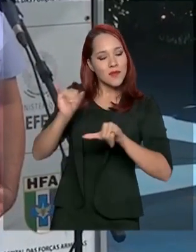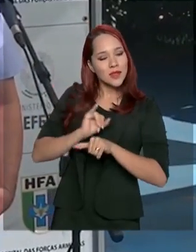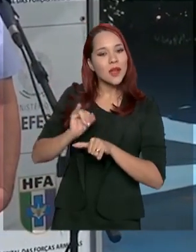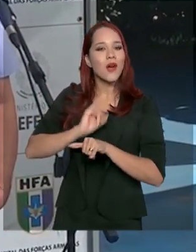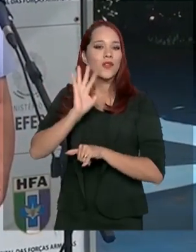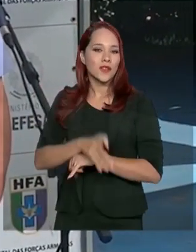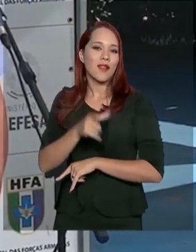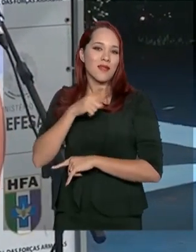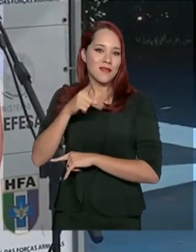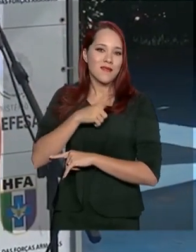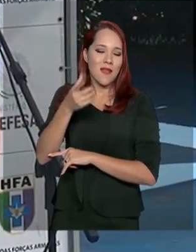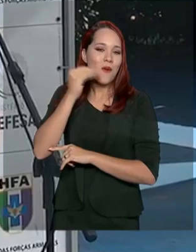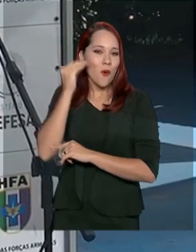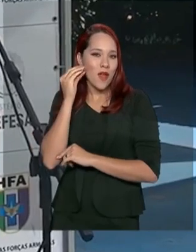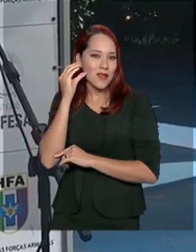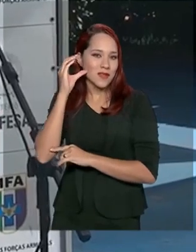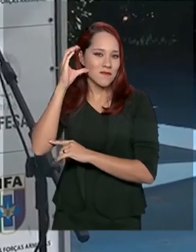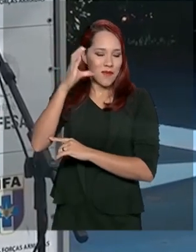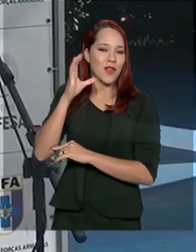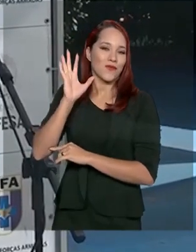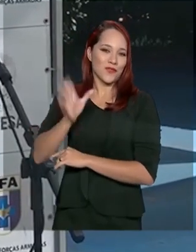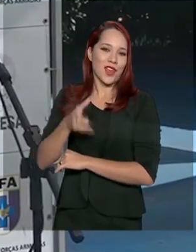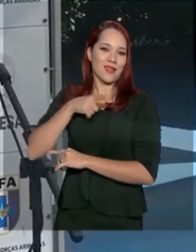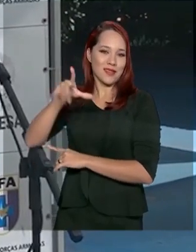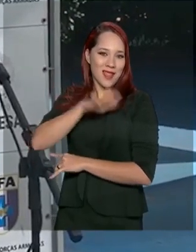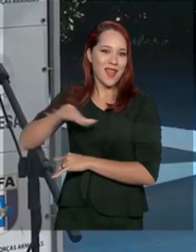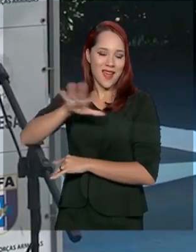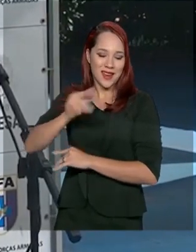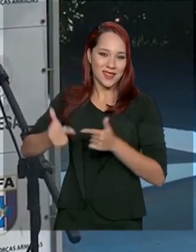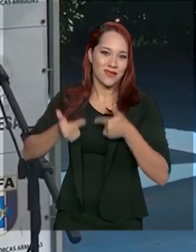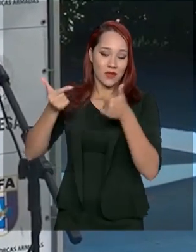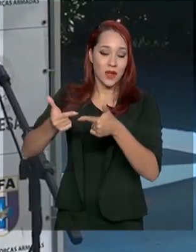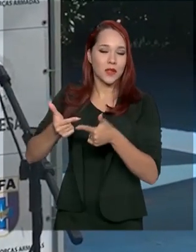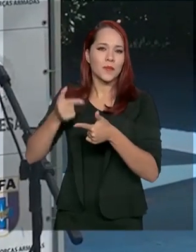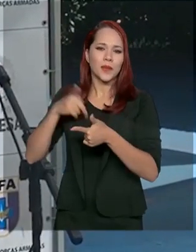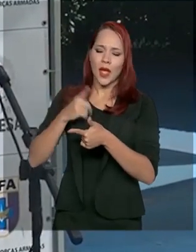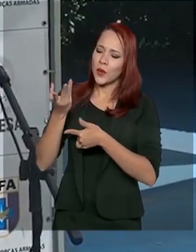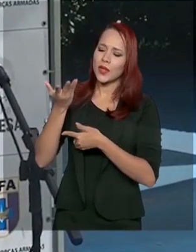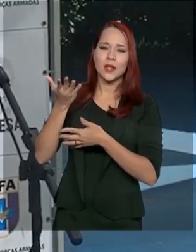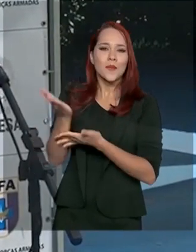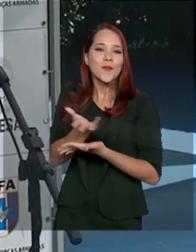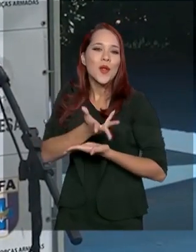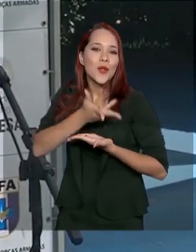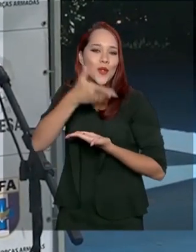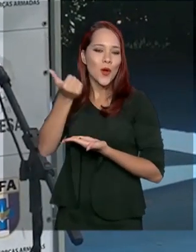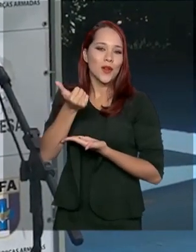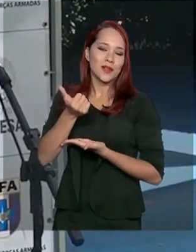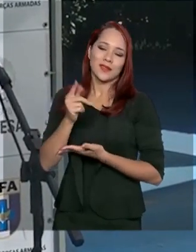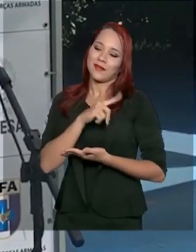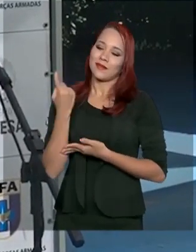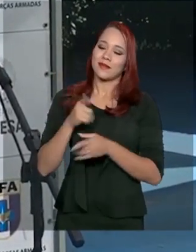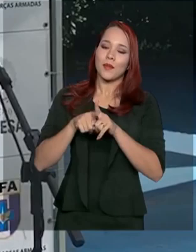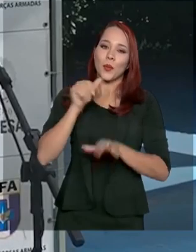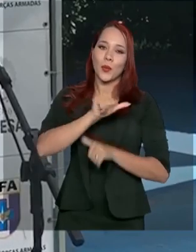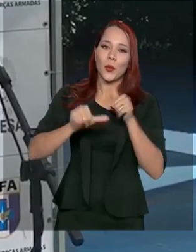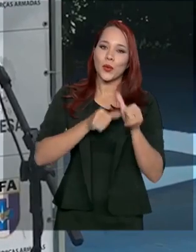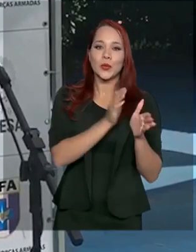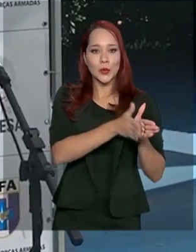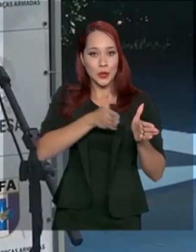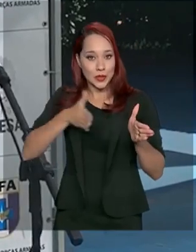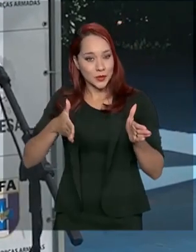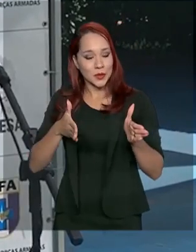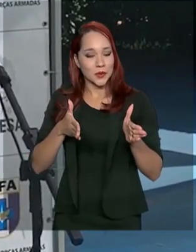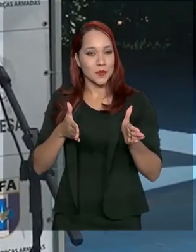conhecimentos adquiridos com essa lida. E quando eles trazem esses aperfeiçoamentos, nós também modificamos os nossos processos.